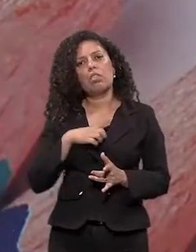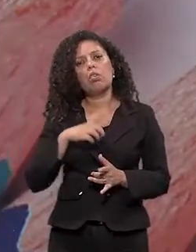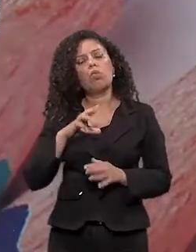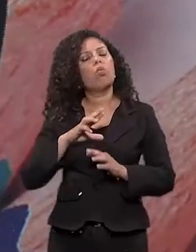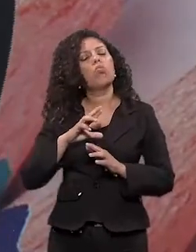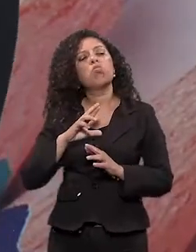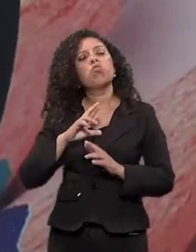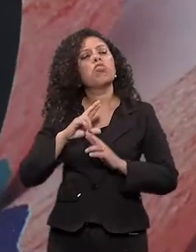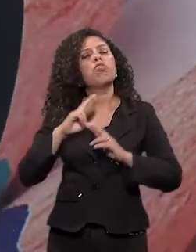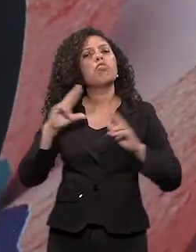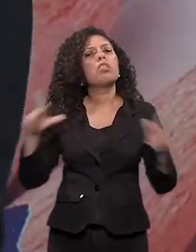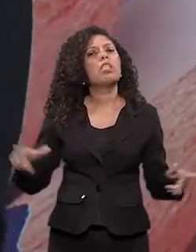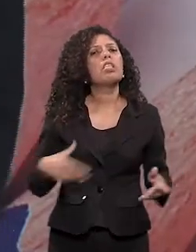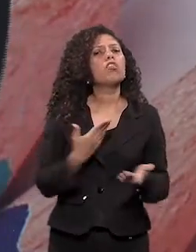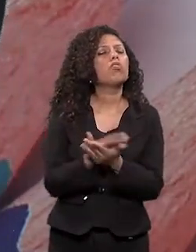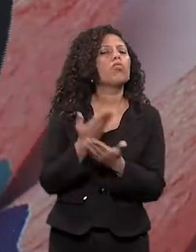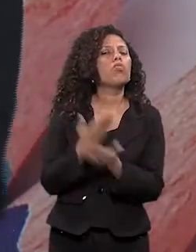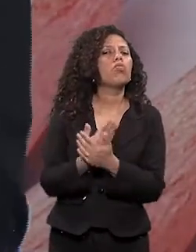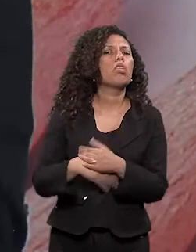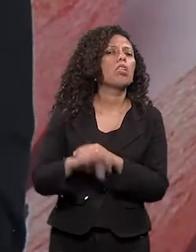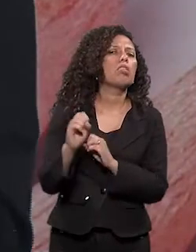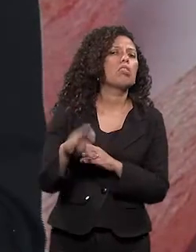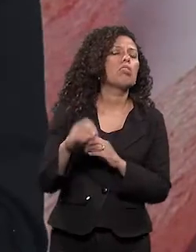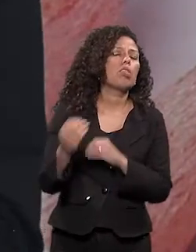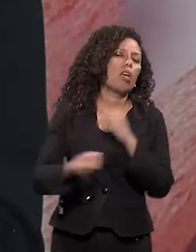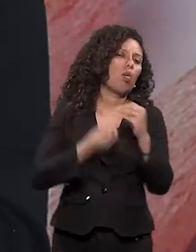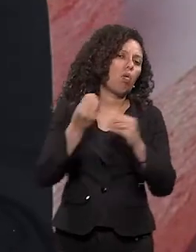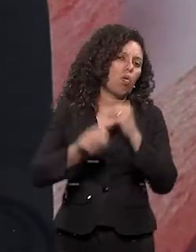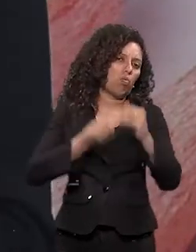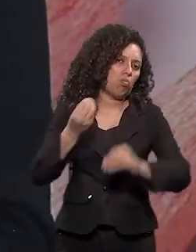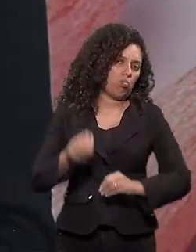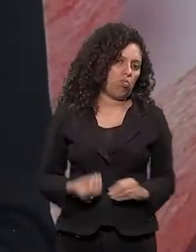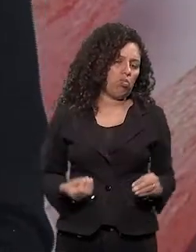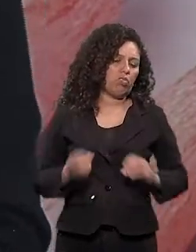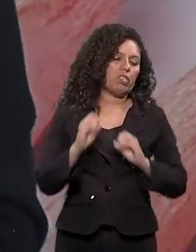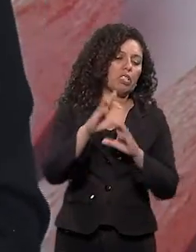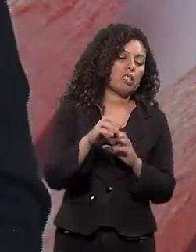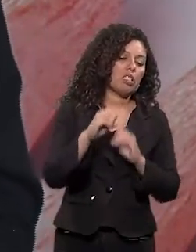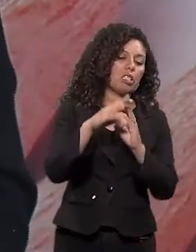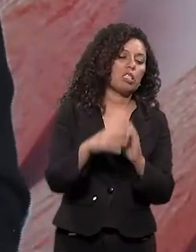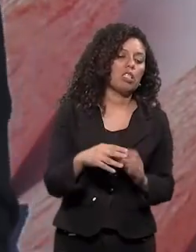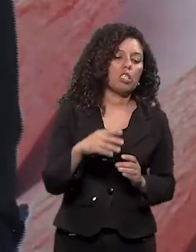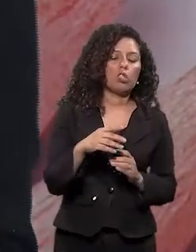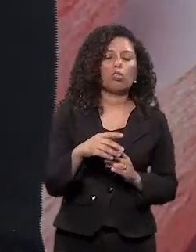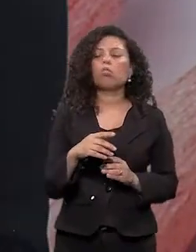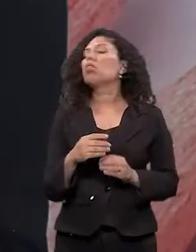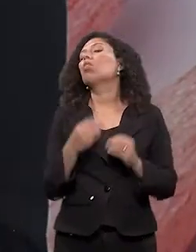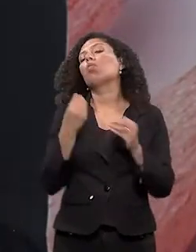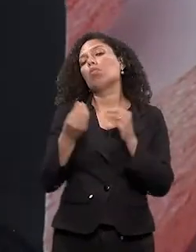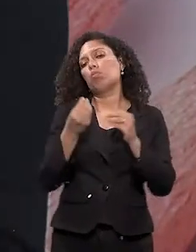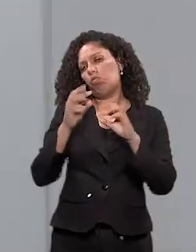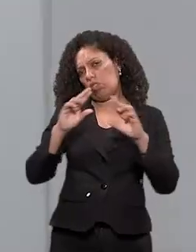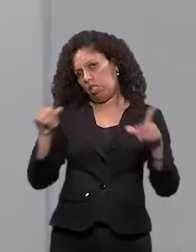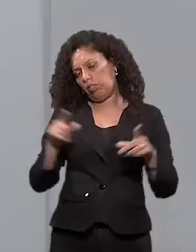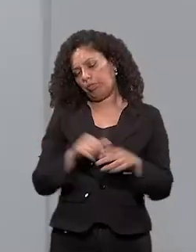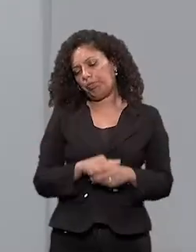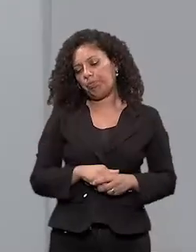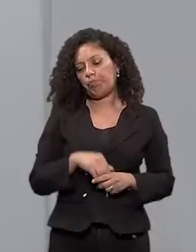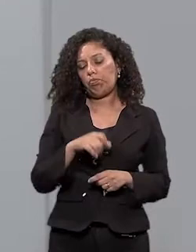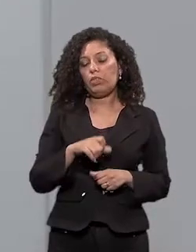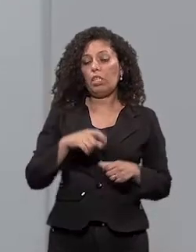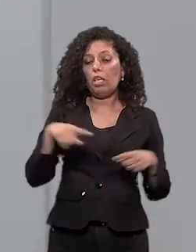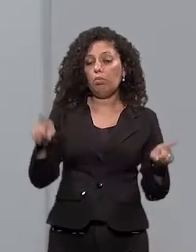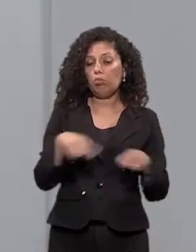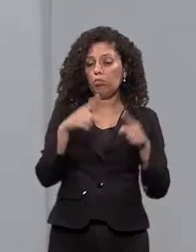a diferença de uma aula convencional De música na escola Pra uma musicalização terapêutica? Então, a musicalização